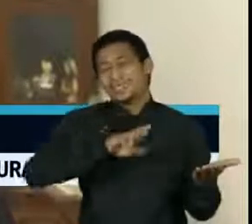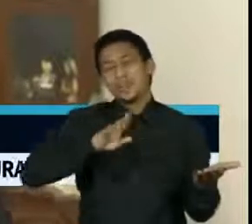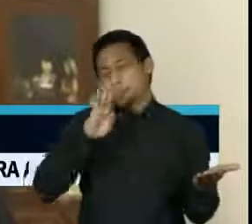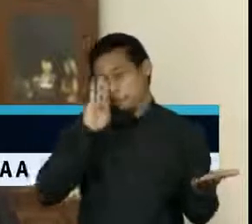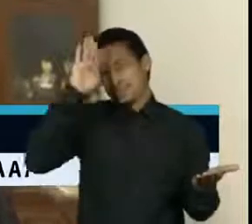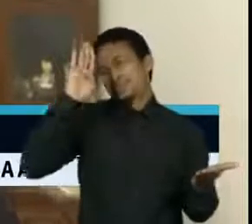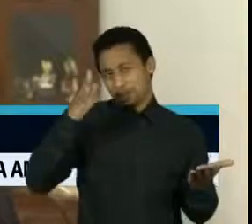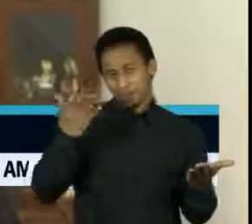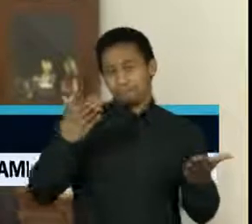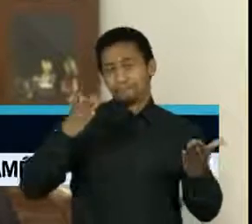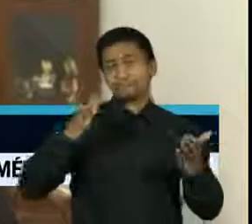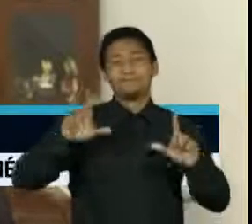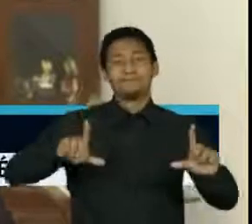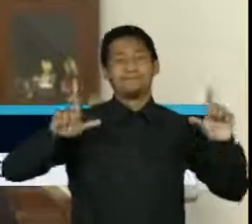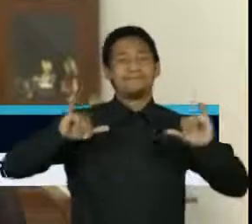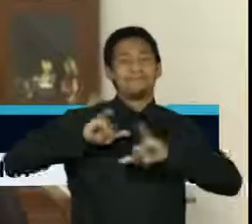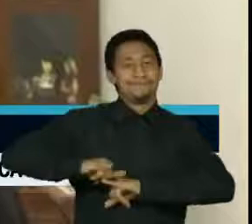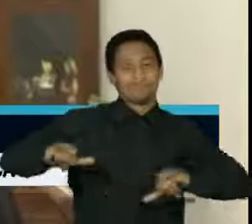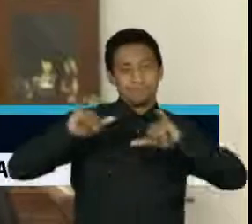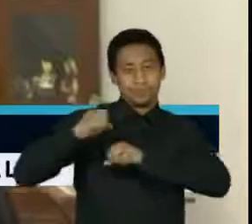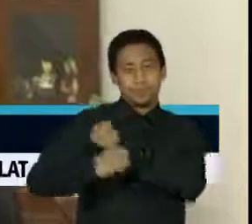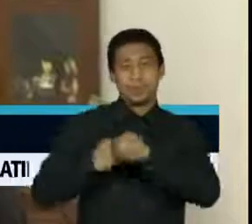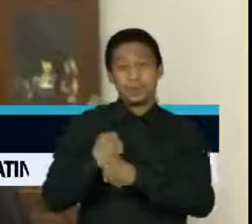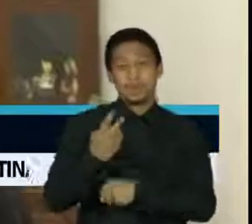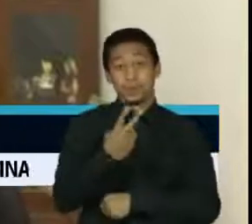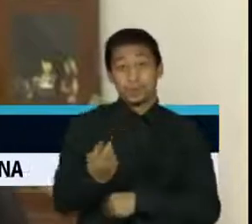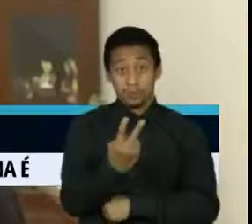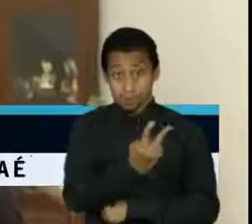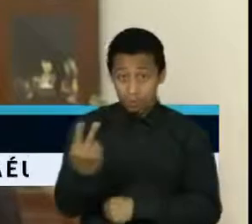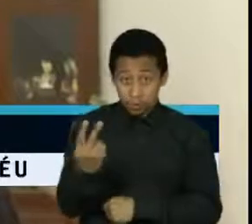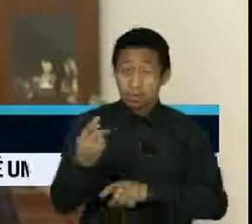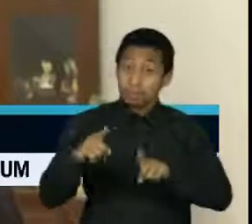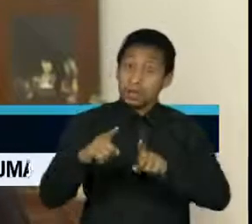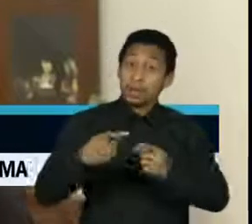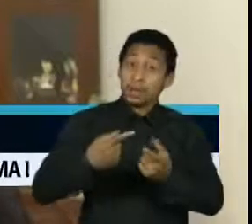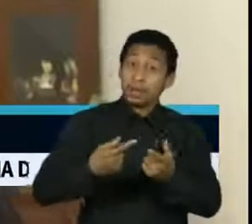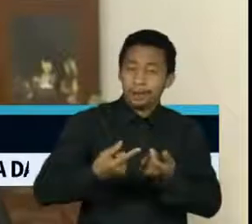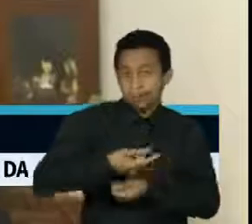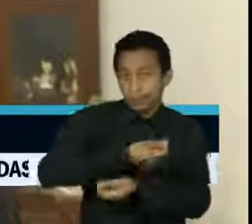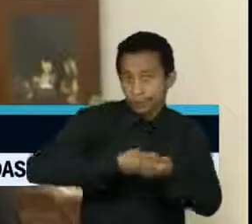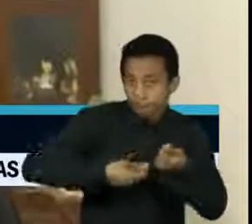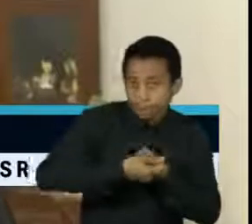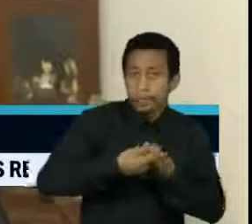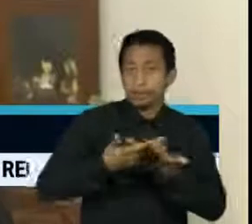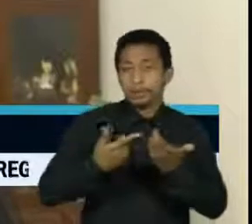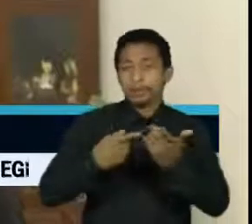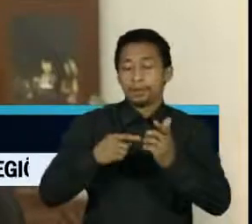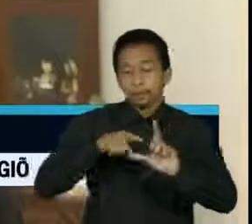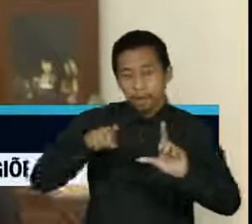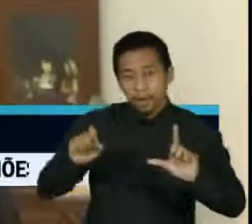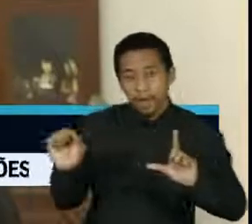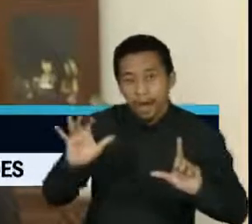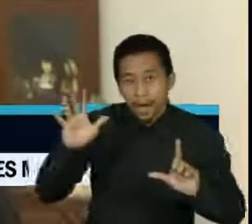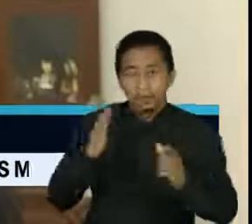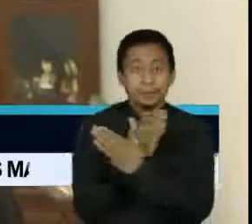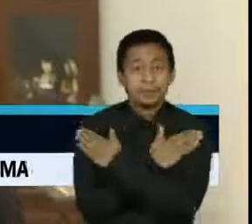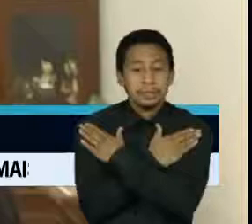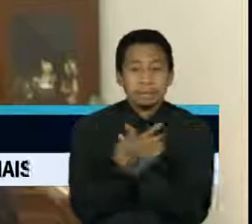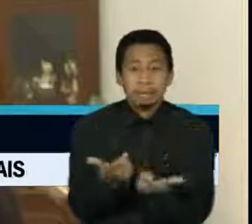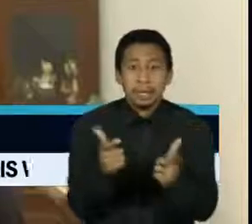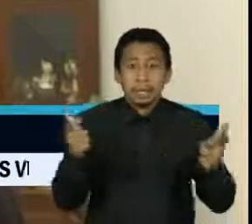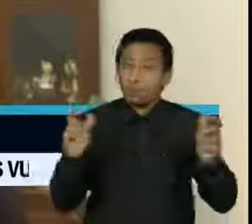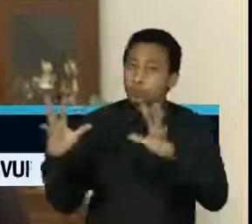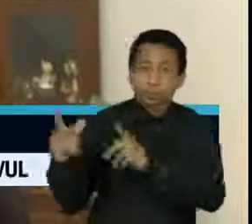na campanha no próximo ano. Vamos lembrar que a economia e inflação desse emprego são os principais assuntos que preocupam a